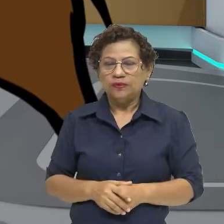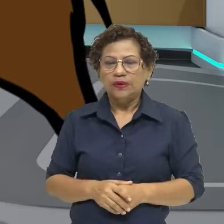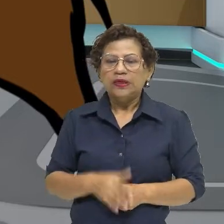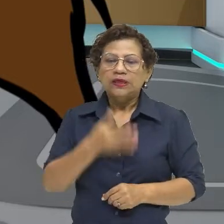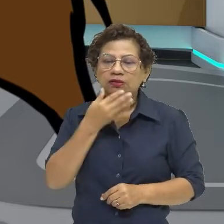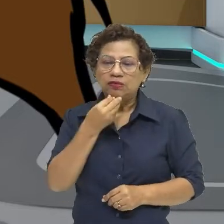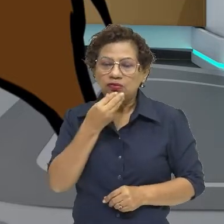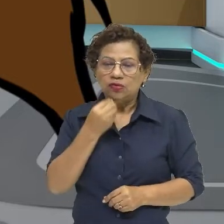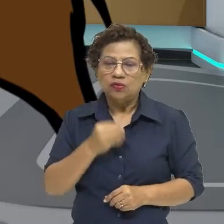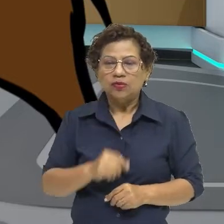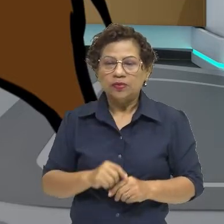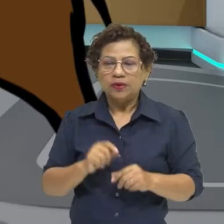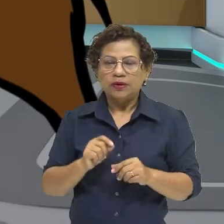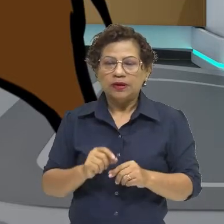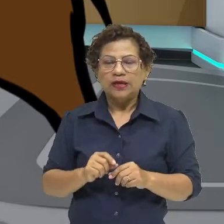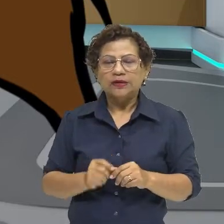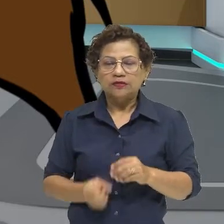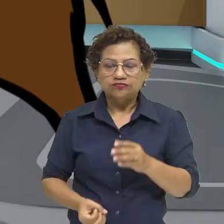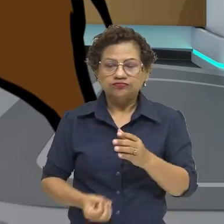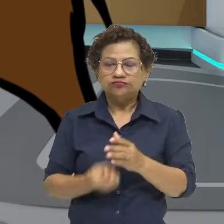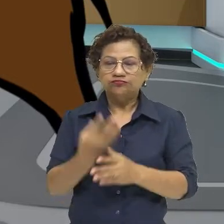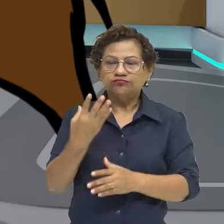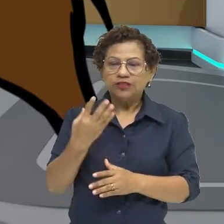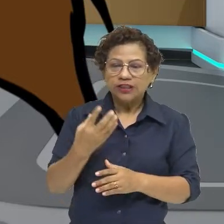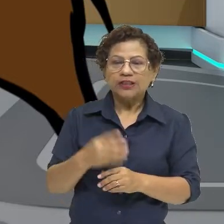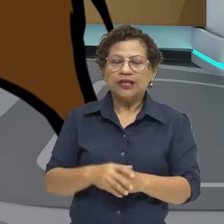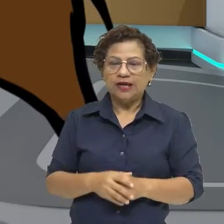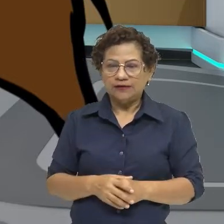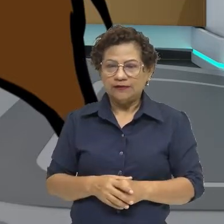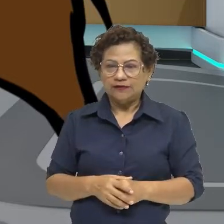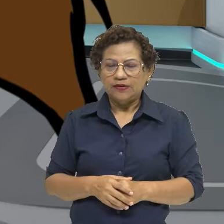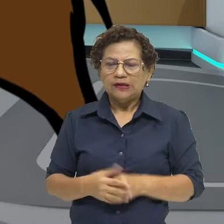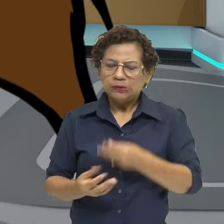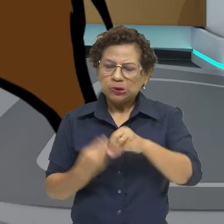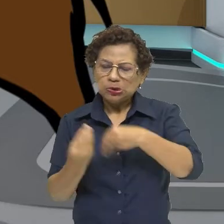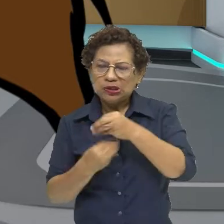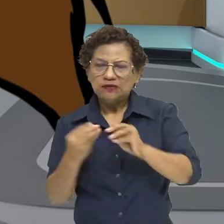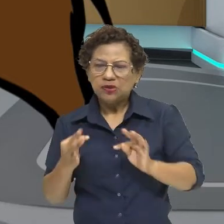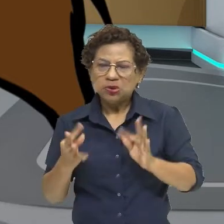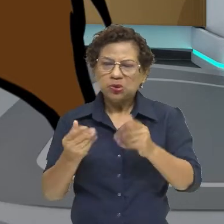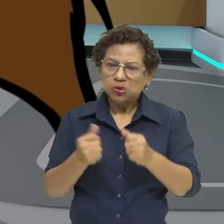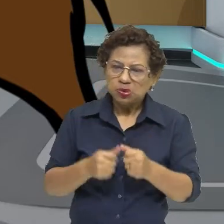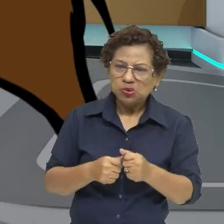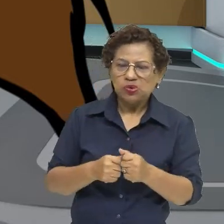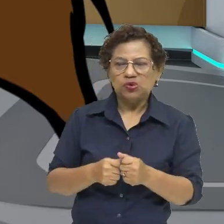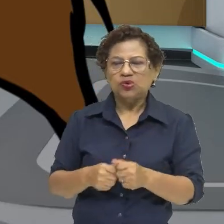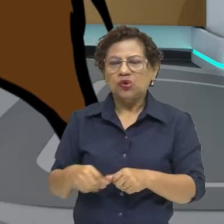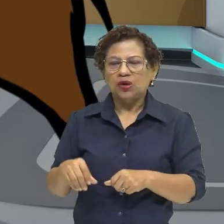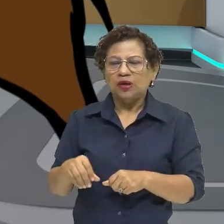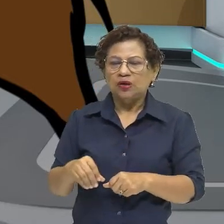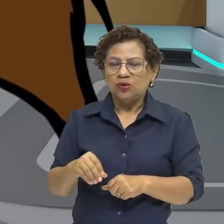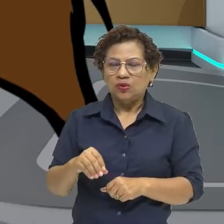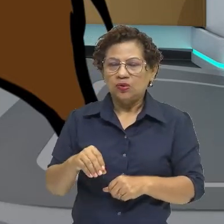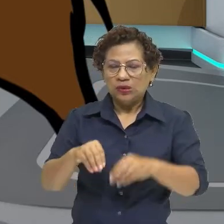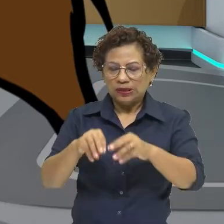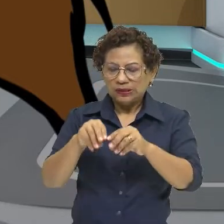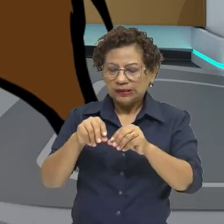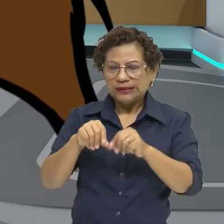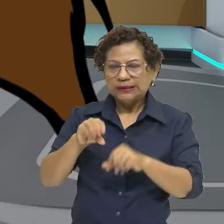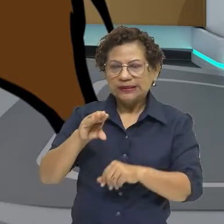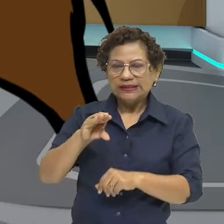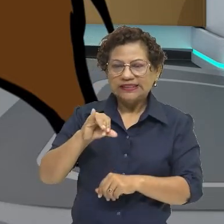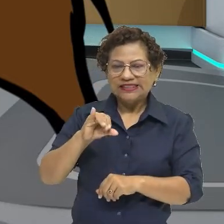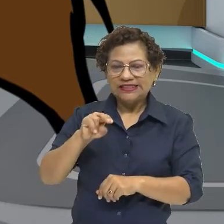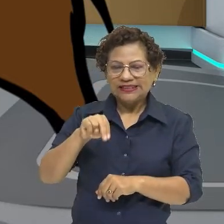usava os excrementos, sangue de animais, cinzas, e também ele era chamado de quê? De nômade.